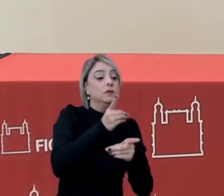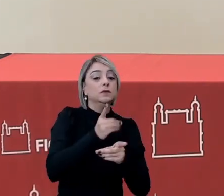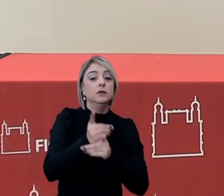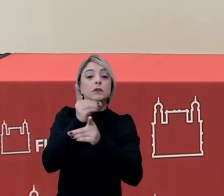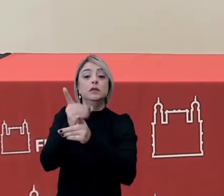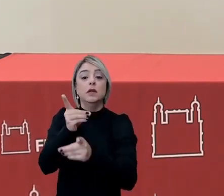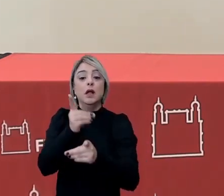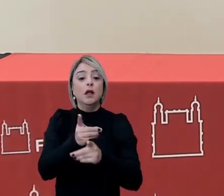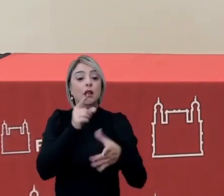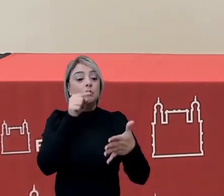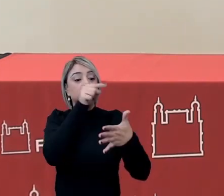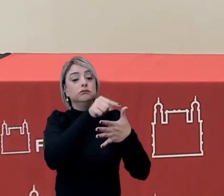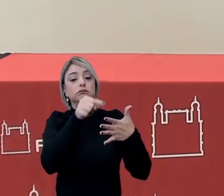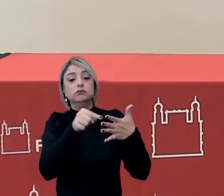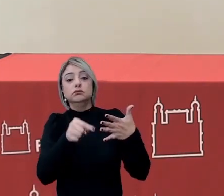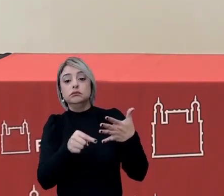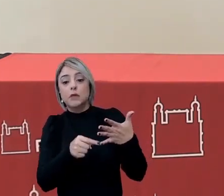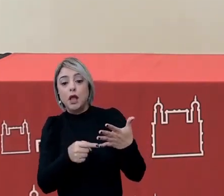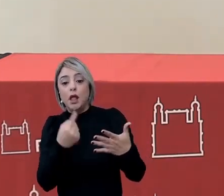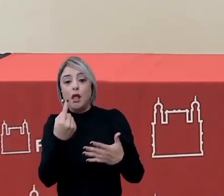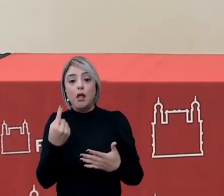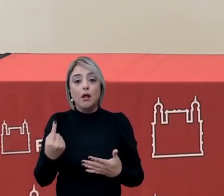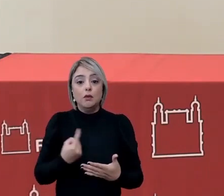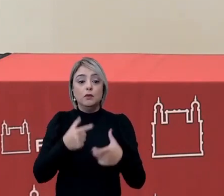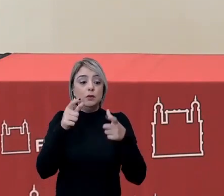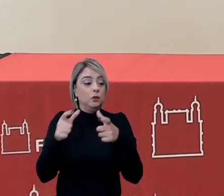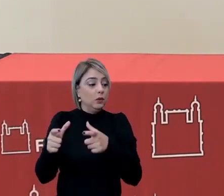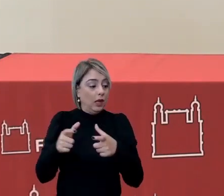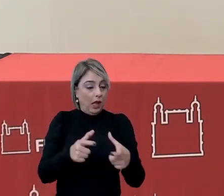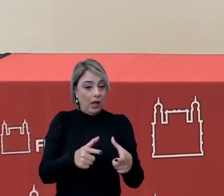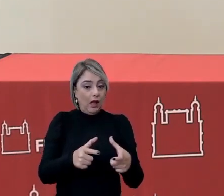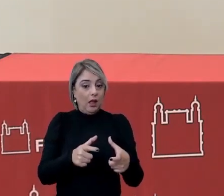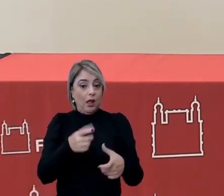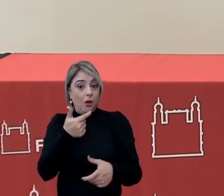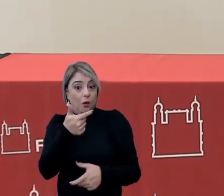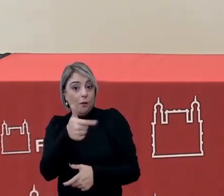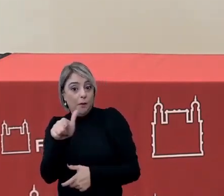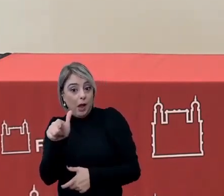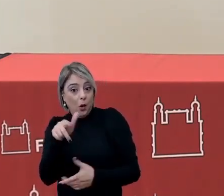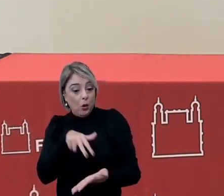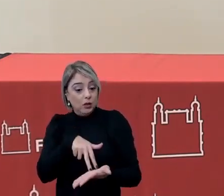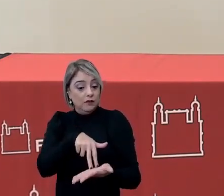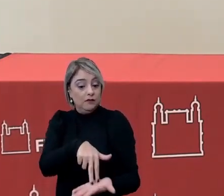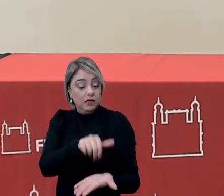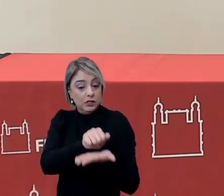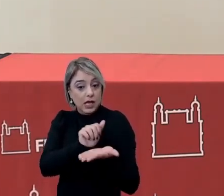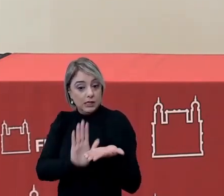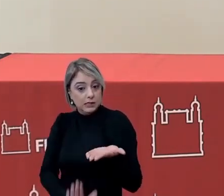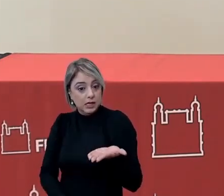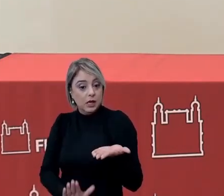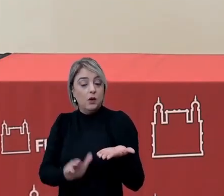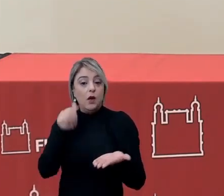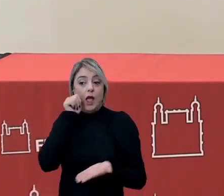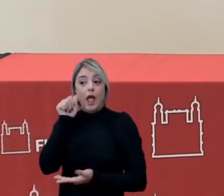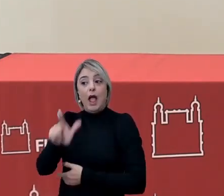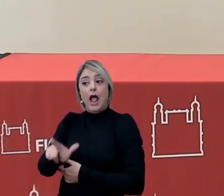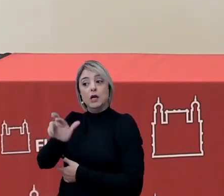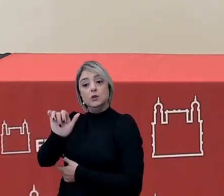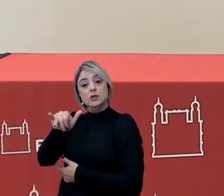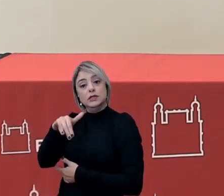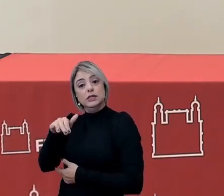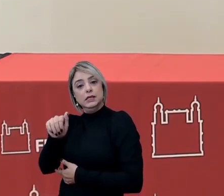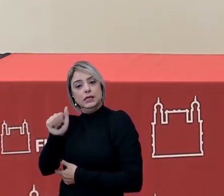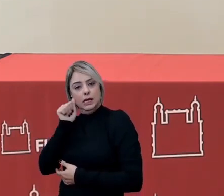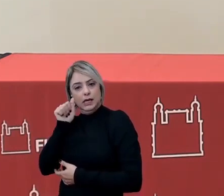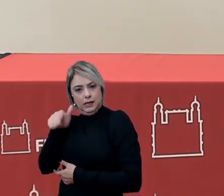localização das questões que emergem em cada um dos territórios uma outra frente de ação a Luciana colocou aqui